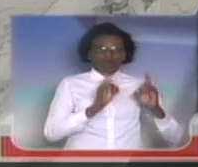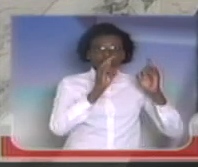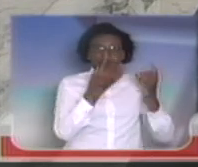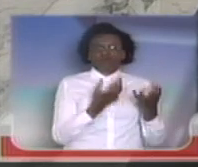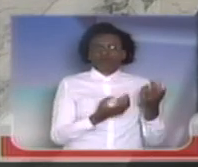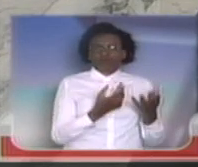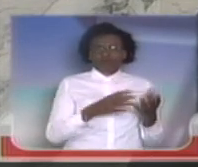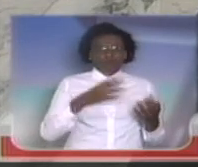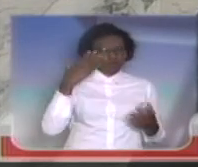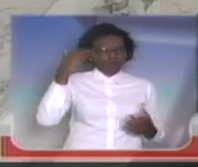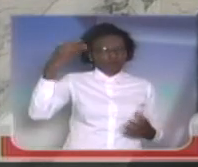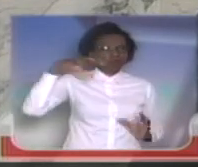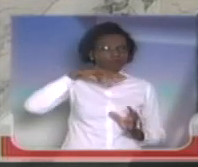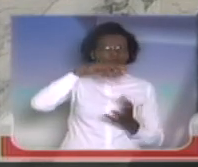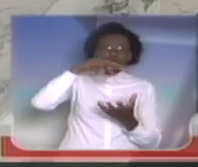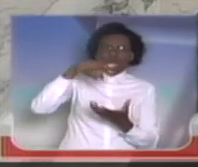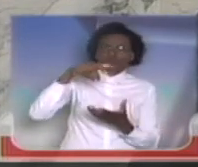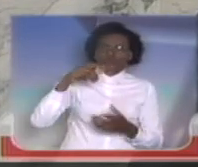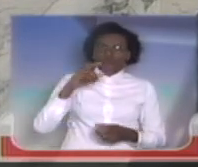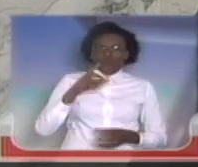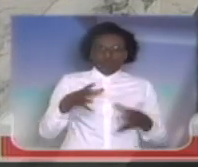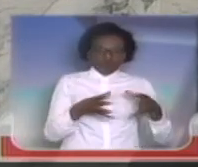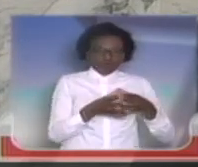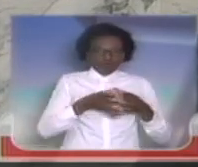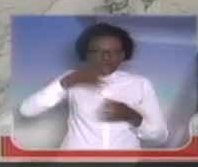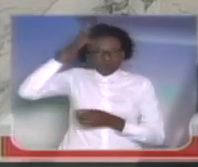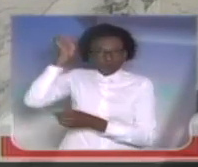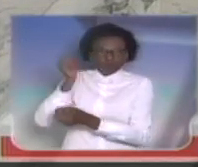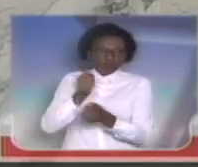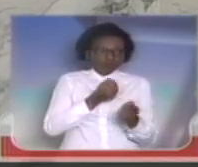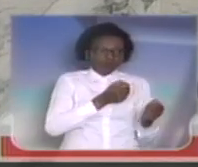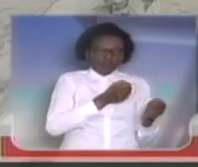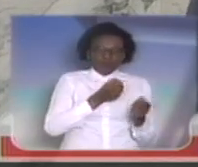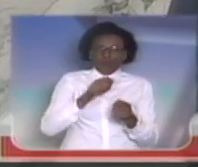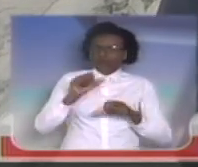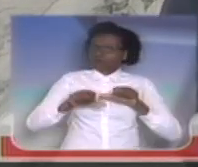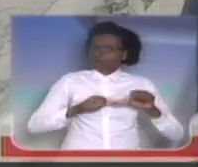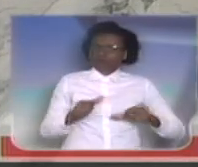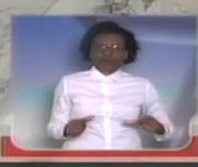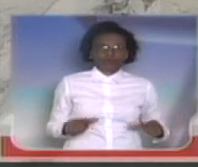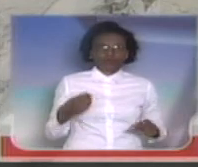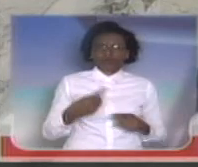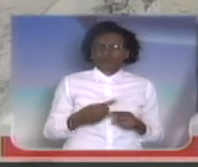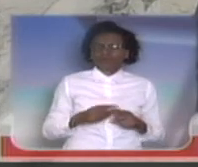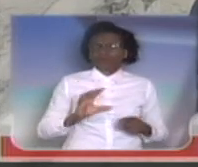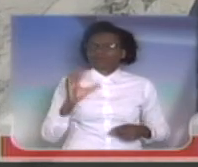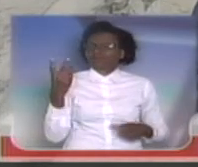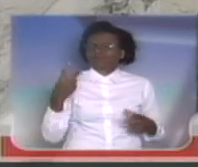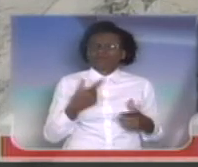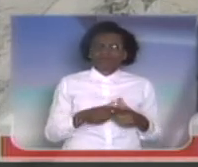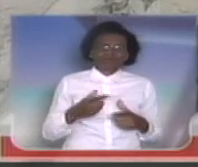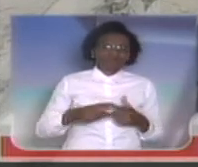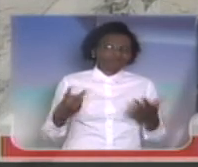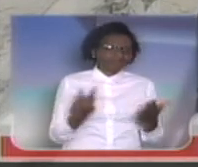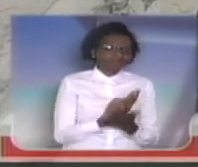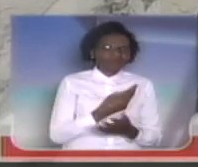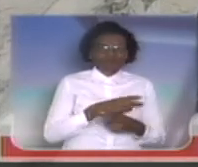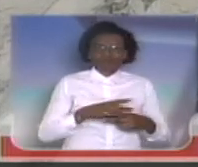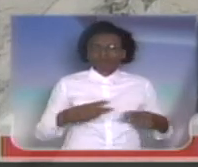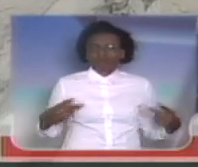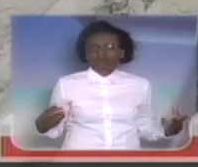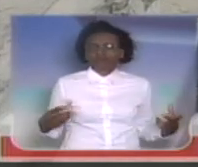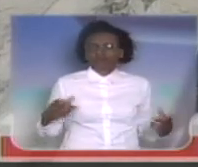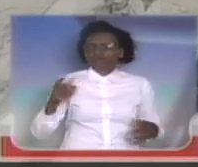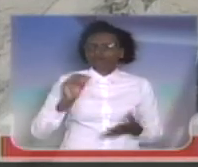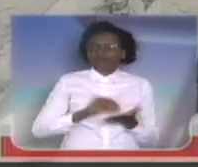mundo, porque foram incêndios desastrosos e o bombeiro, na época, não tinha muito equipamento, muitas condições de combater